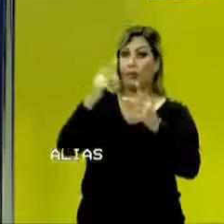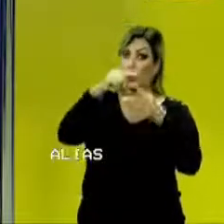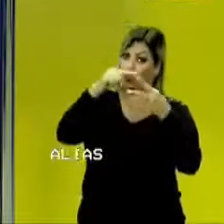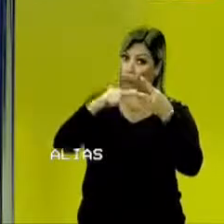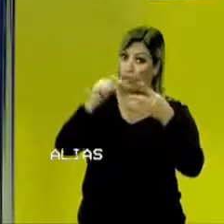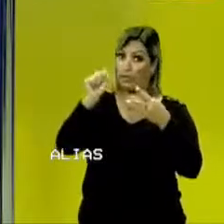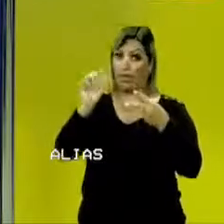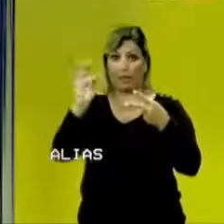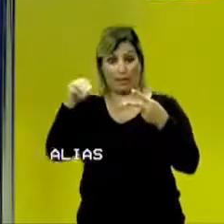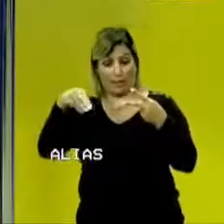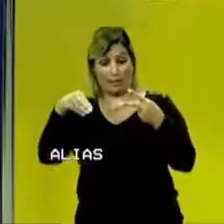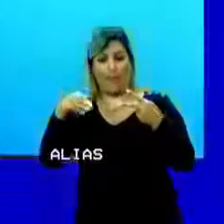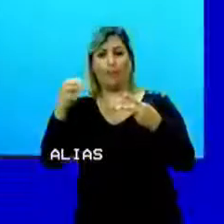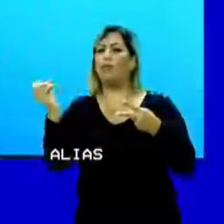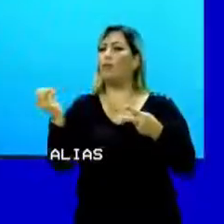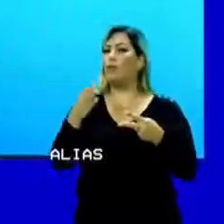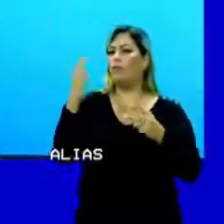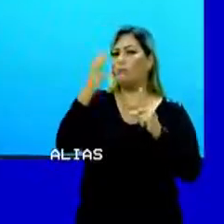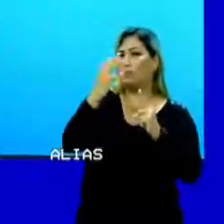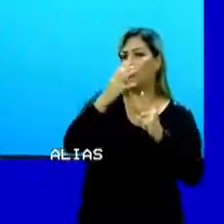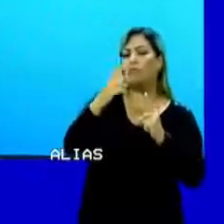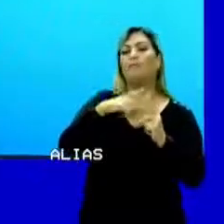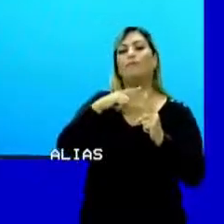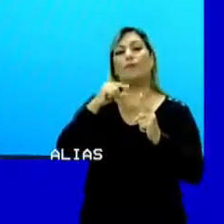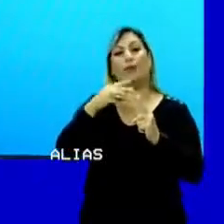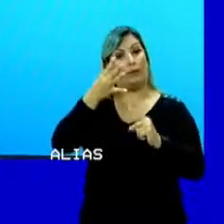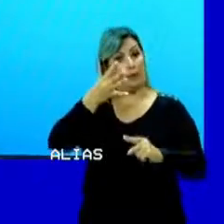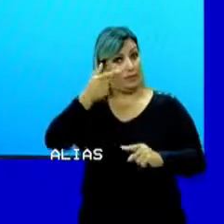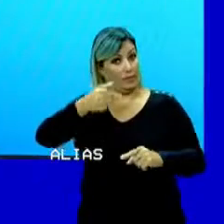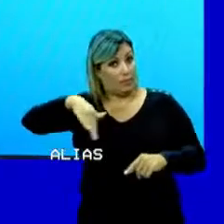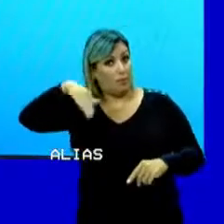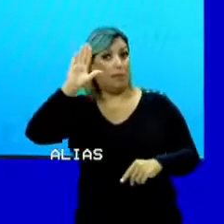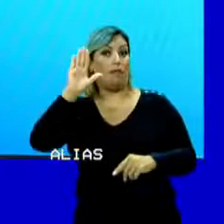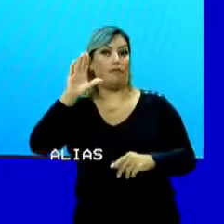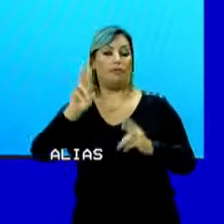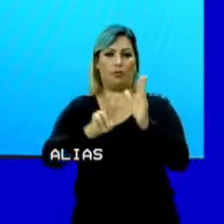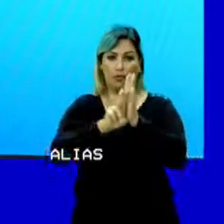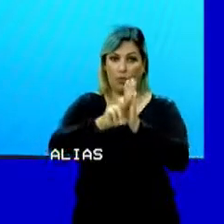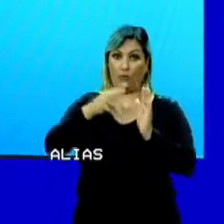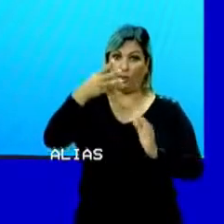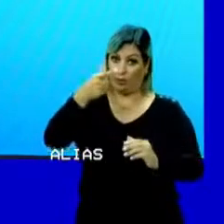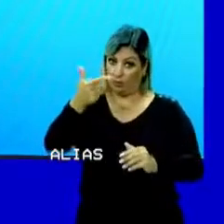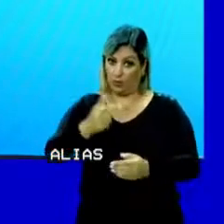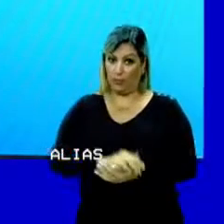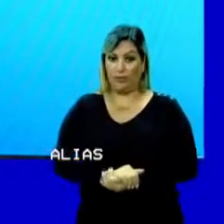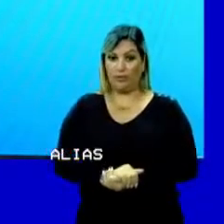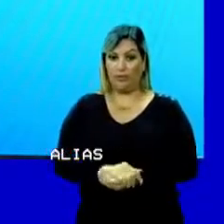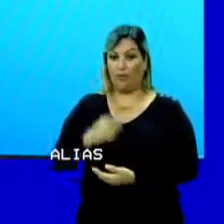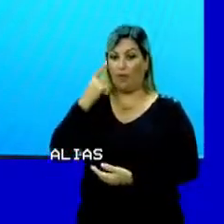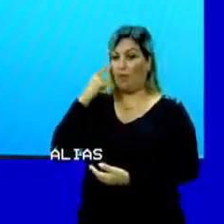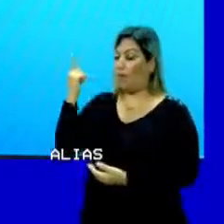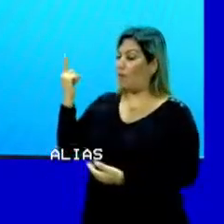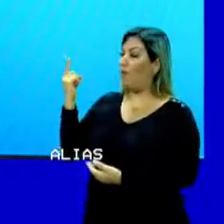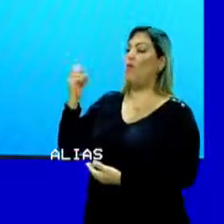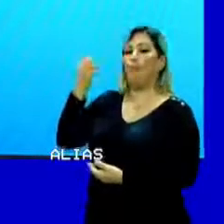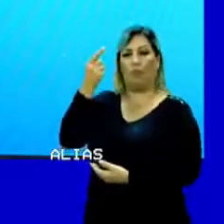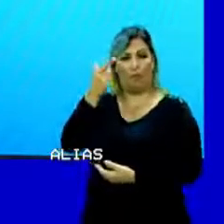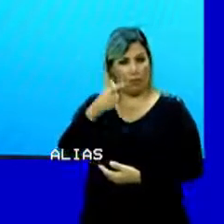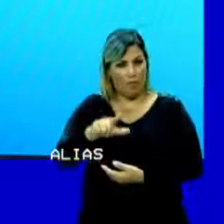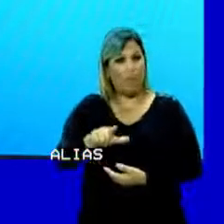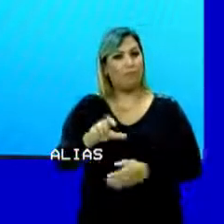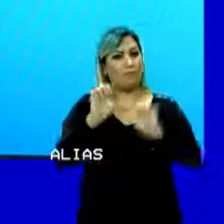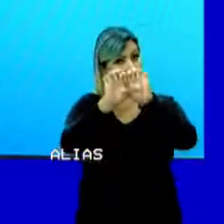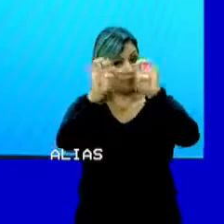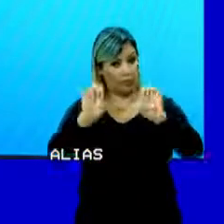Qual é a nova pressão? Quando a temperatura passar a 47 e o volume a 32. Jovemzinho, destaque novamente